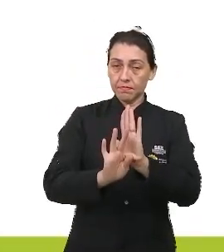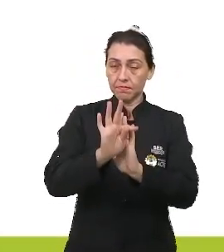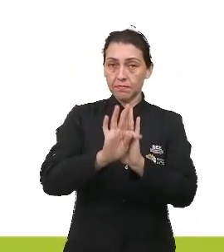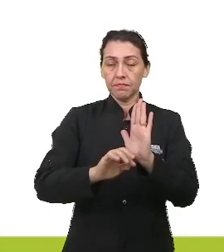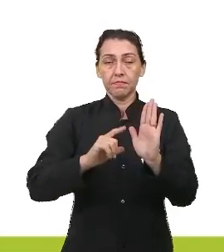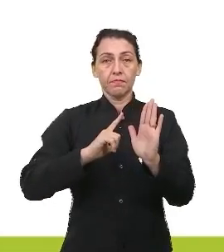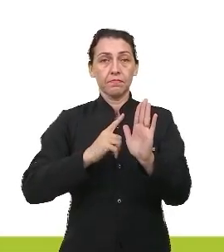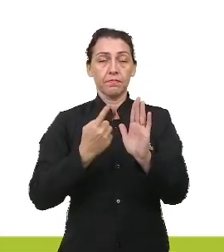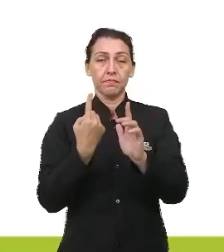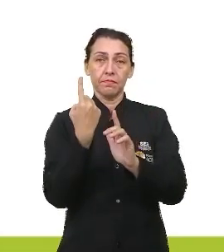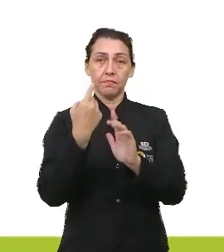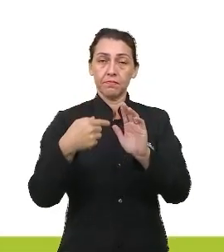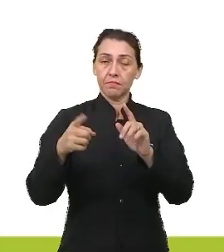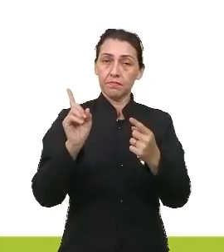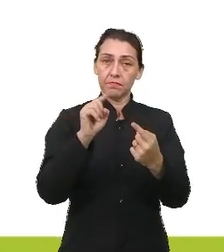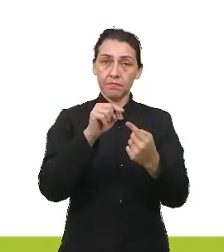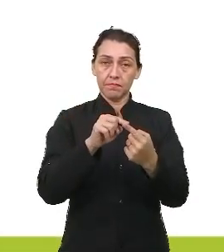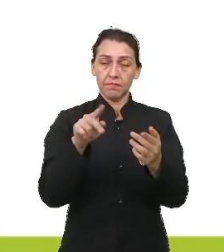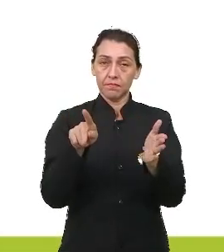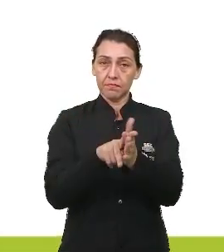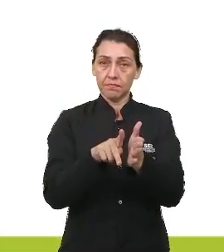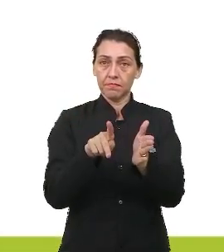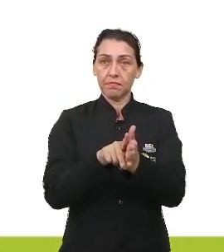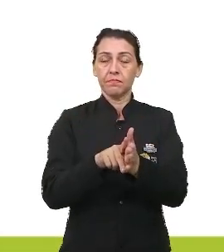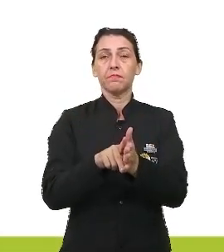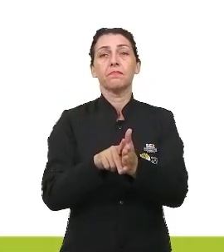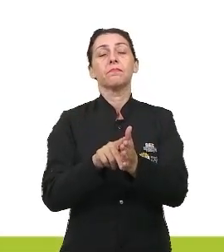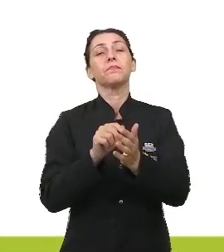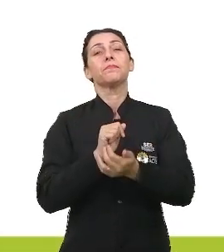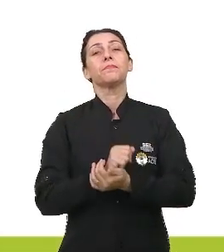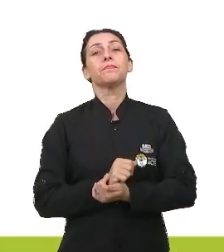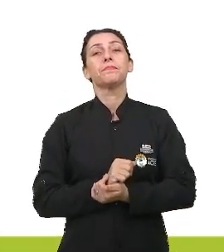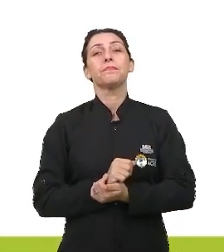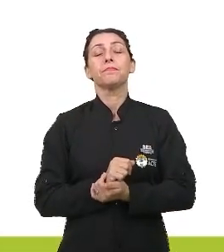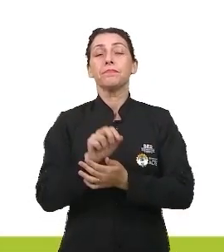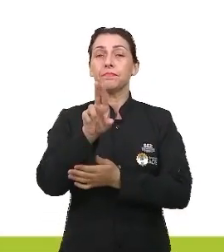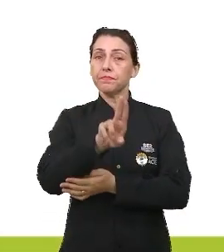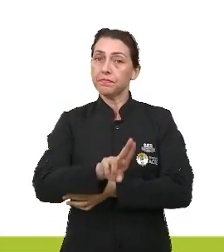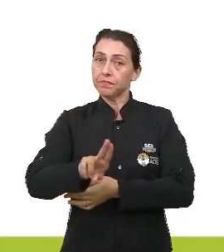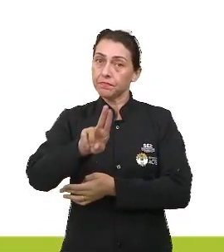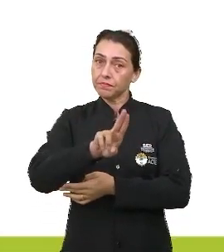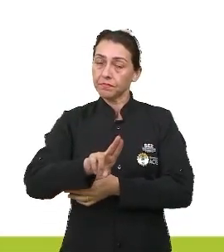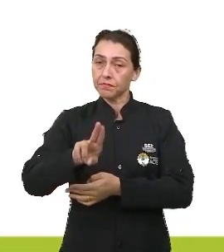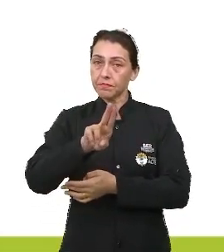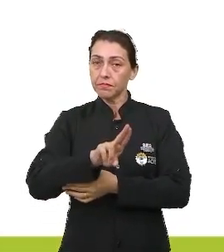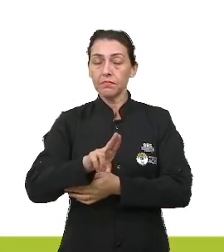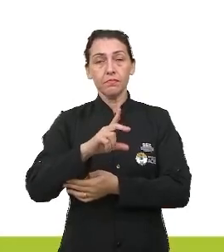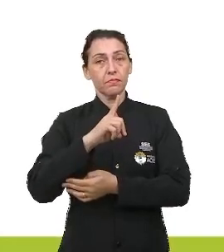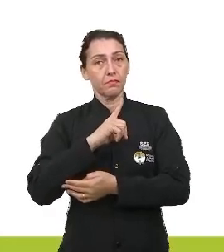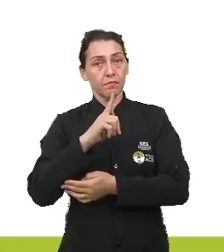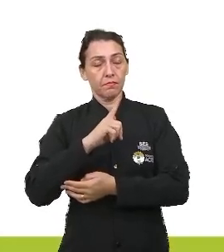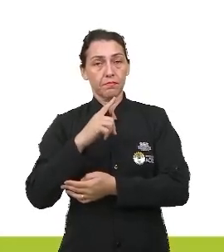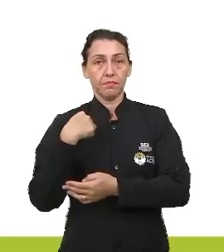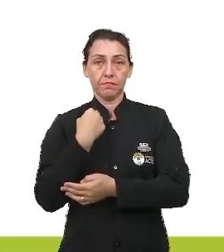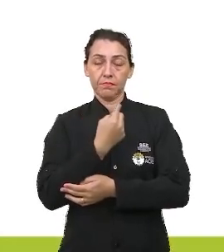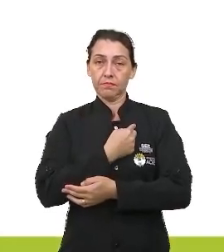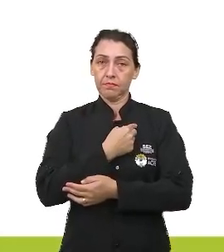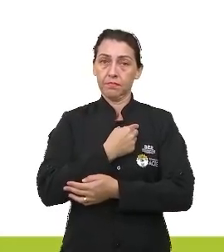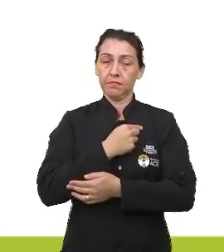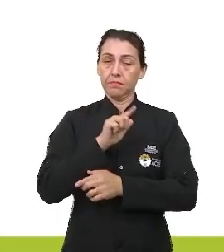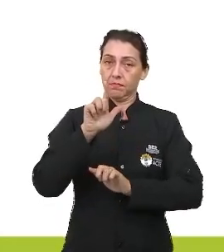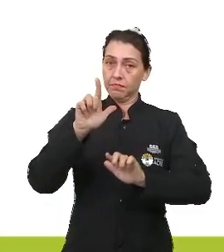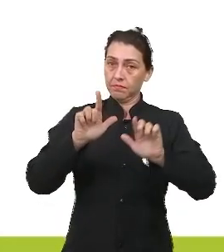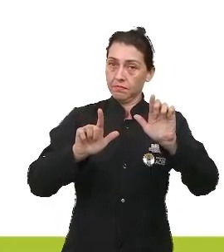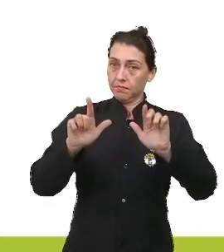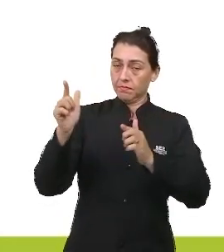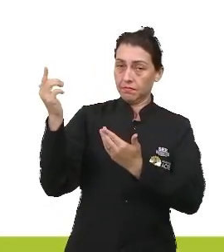que tem um propósito específico, geralmente, que vão utilizar daquilo que aparece aí na nossa tela, para